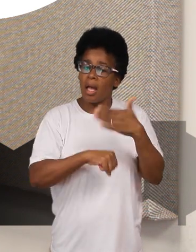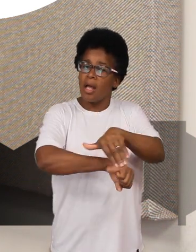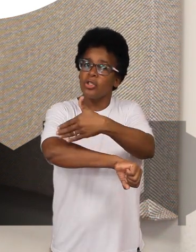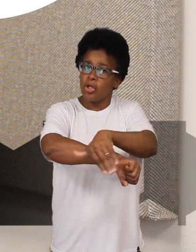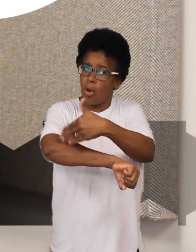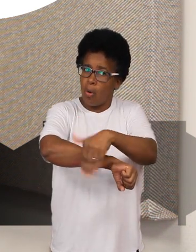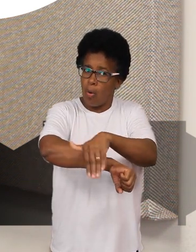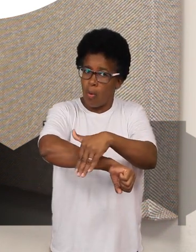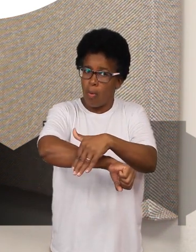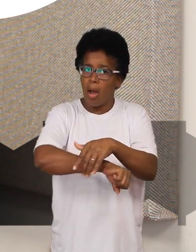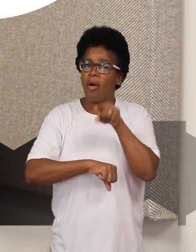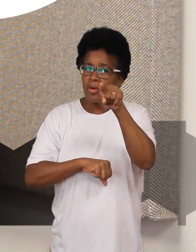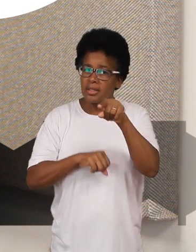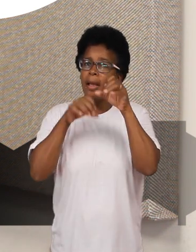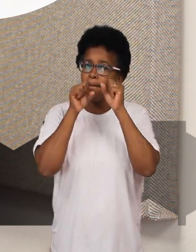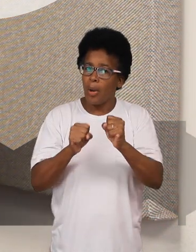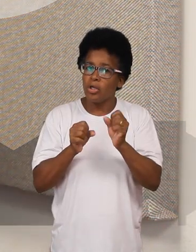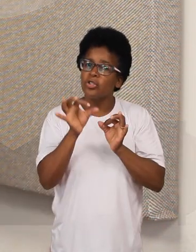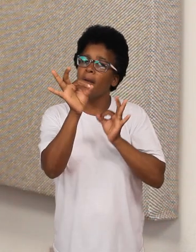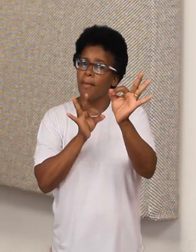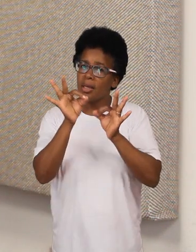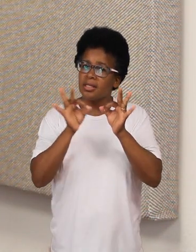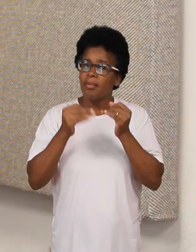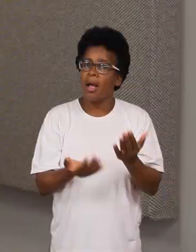número 1850, setor 11.